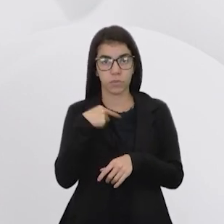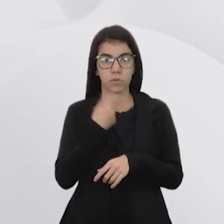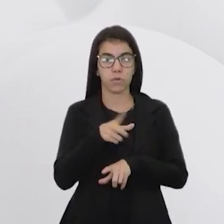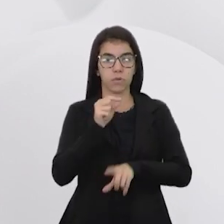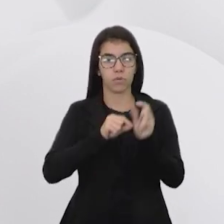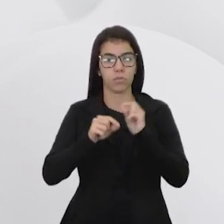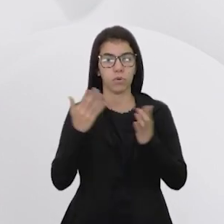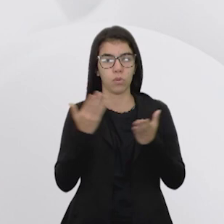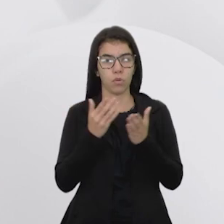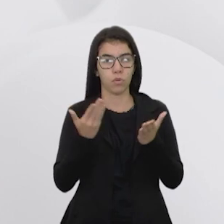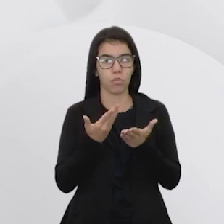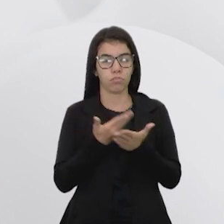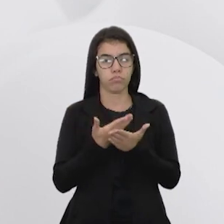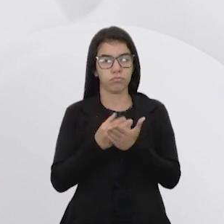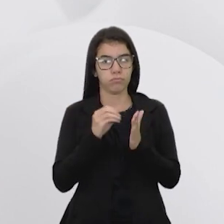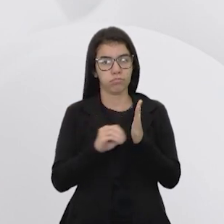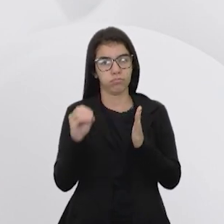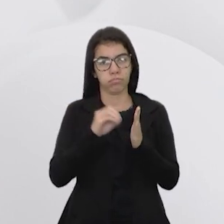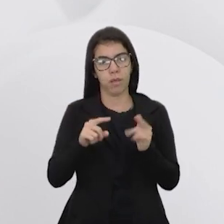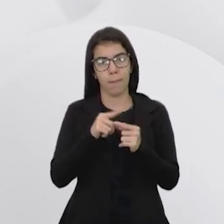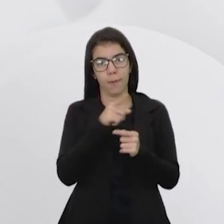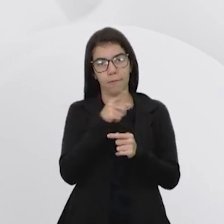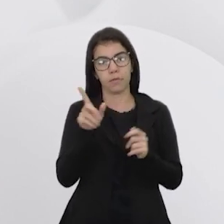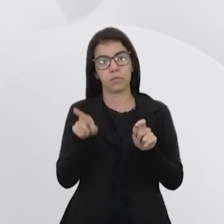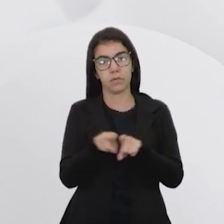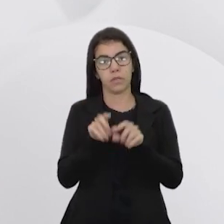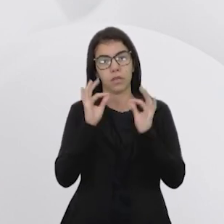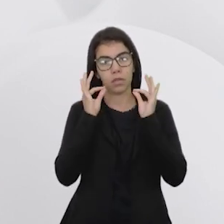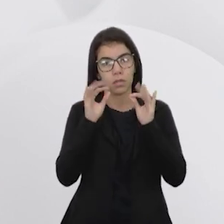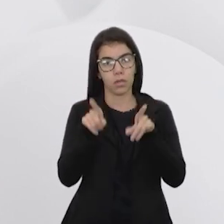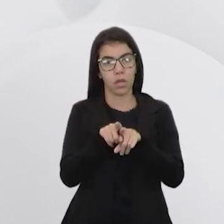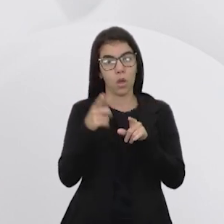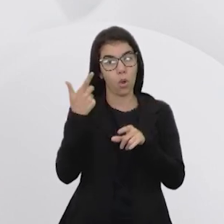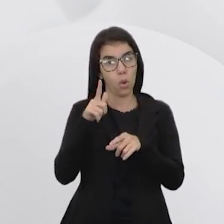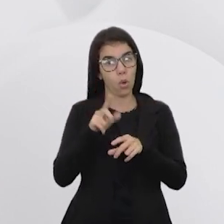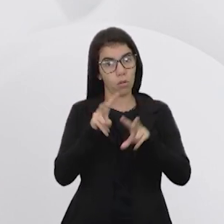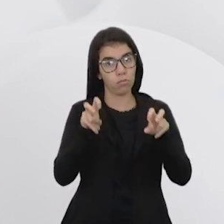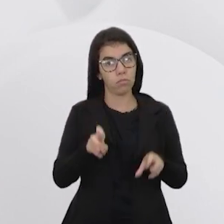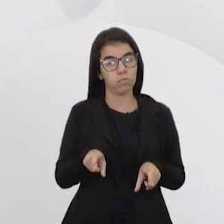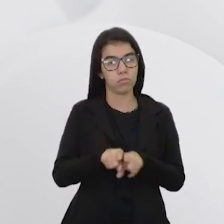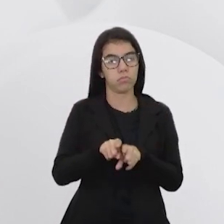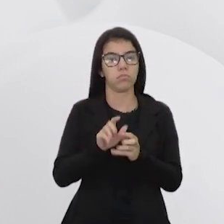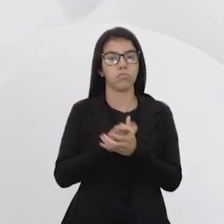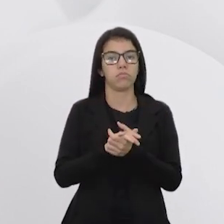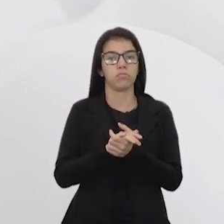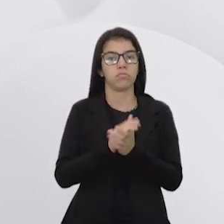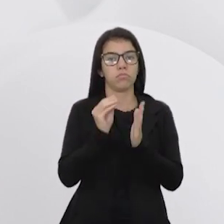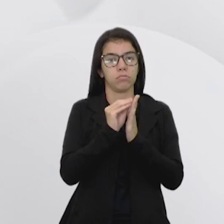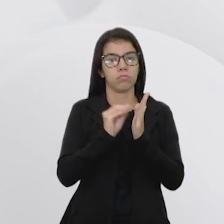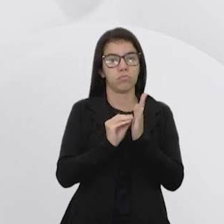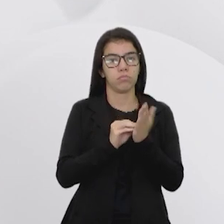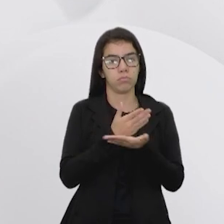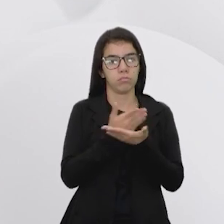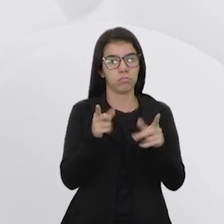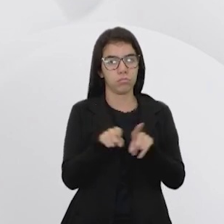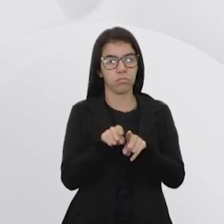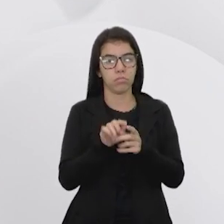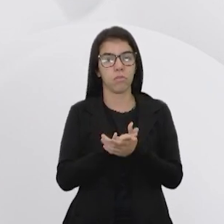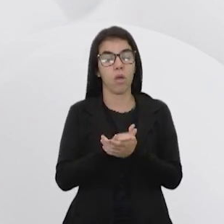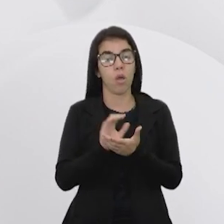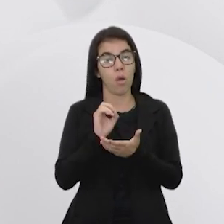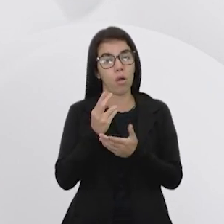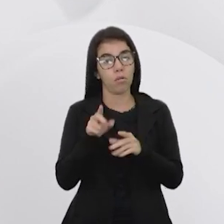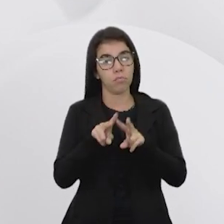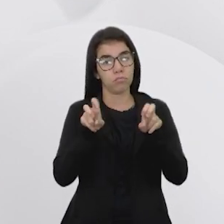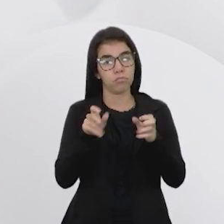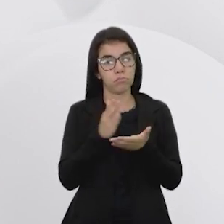na aula do Centro de Mídias. Mas você pode observar os outros temas que foram colocados para vocês aí, tá? Ou algum assunto